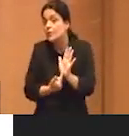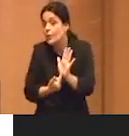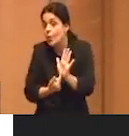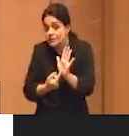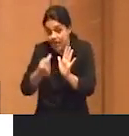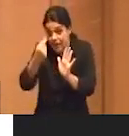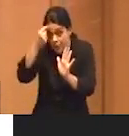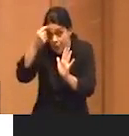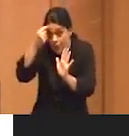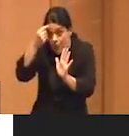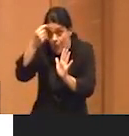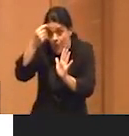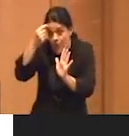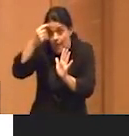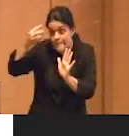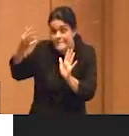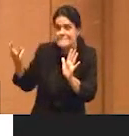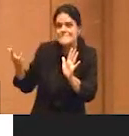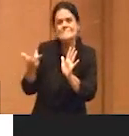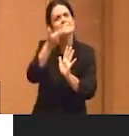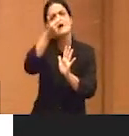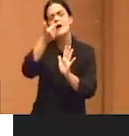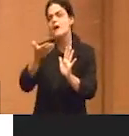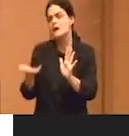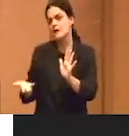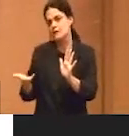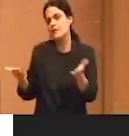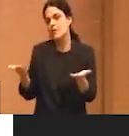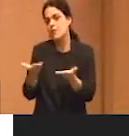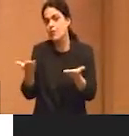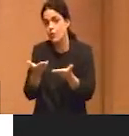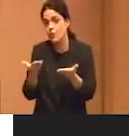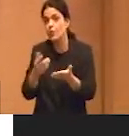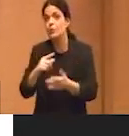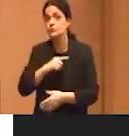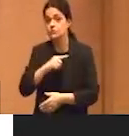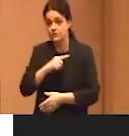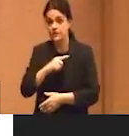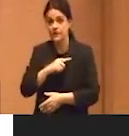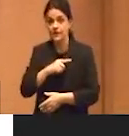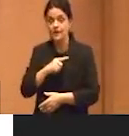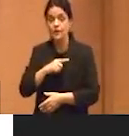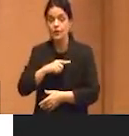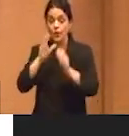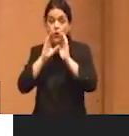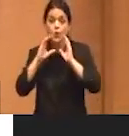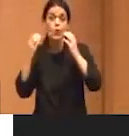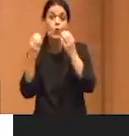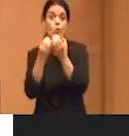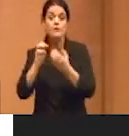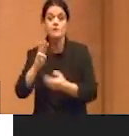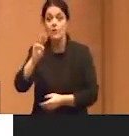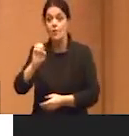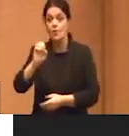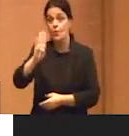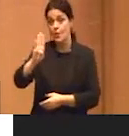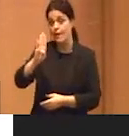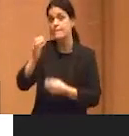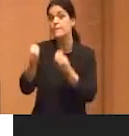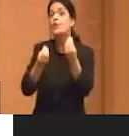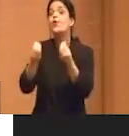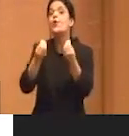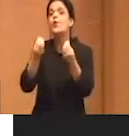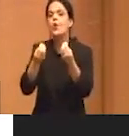sensacional que é como tem hoje o Conferência Web da RNP. Como é que ele nasce? Um edital